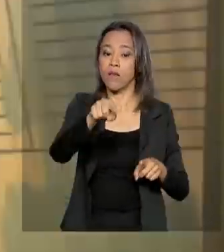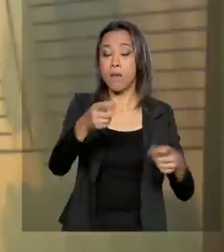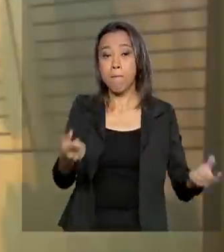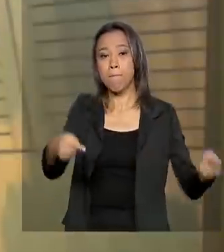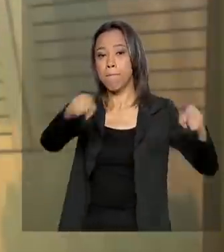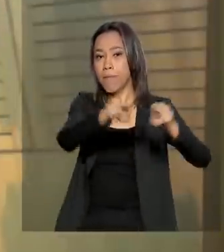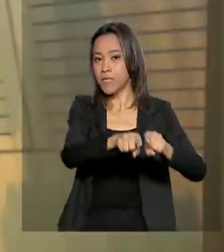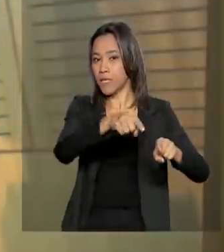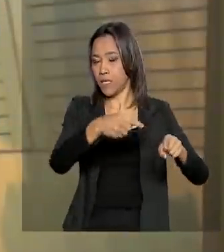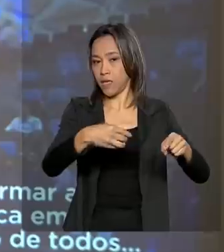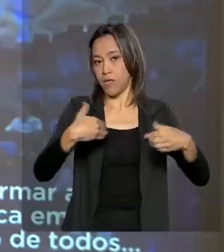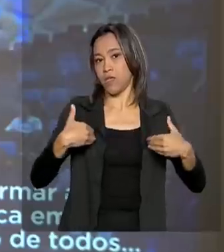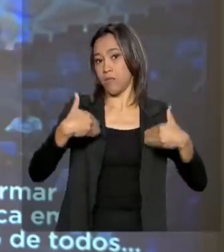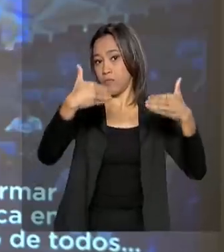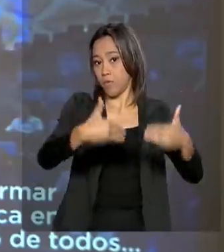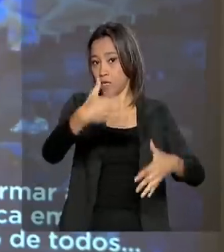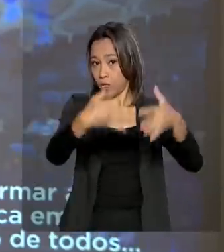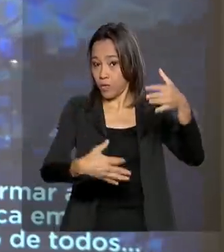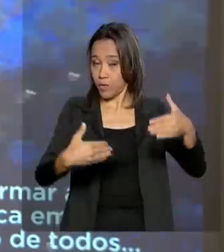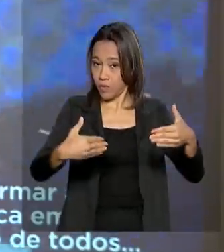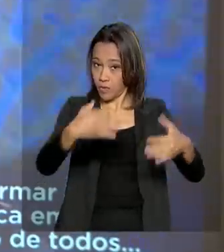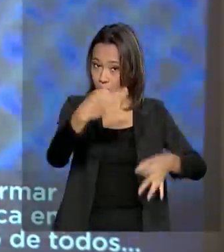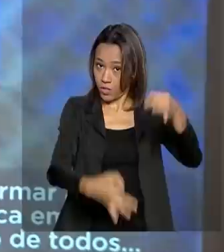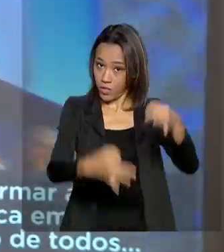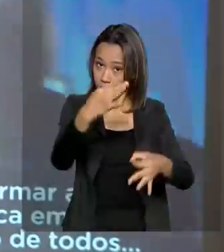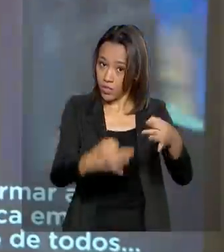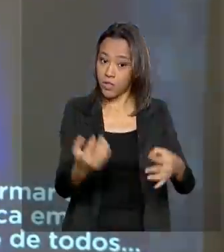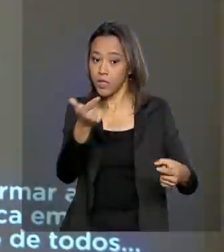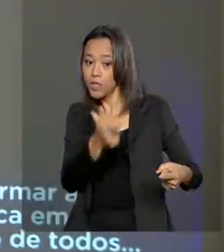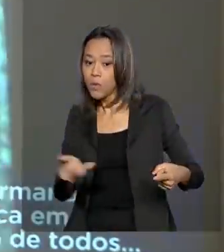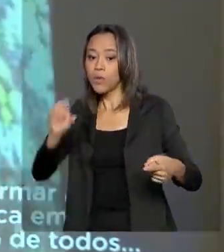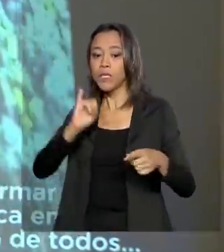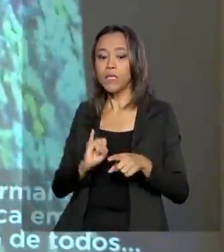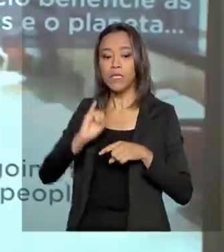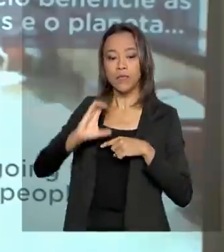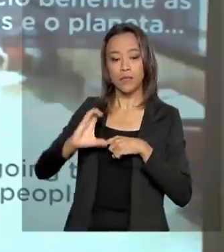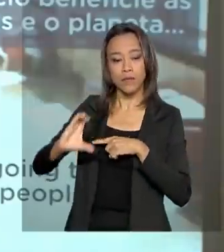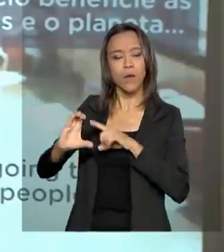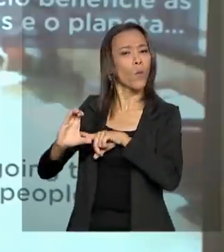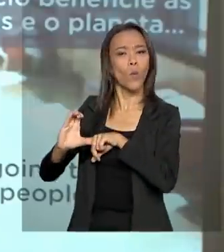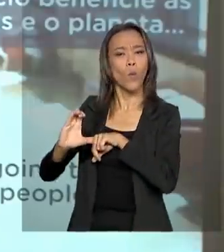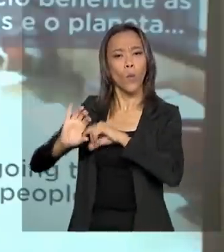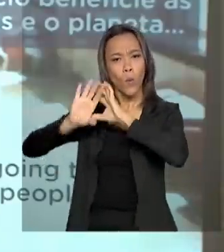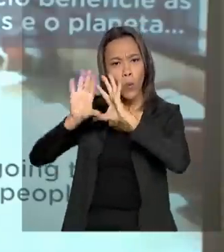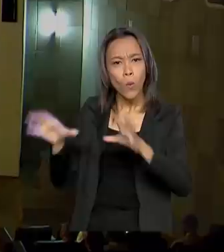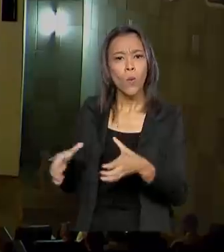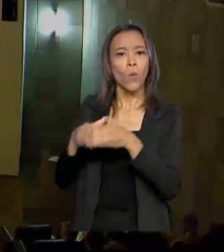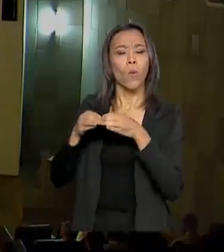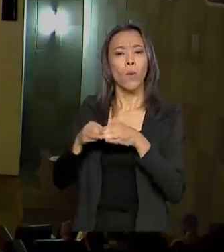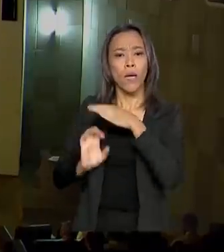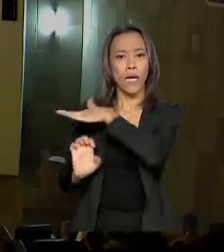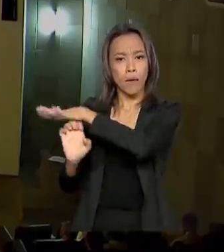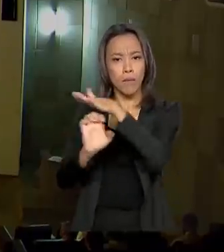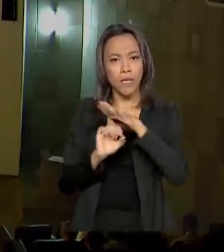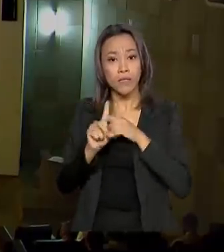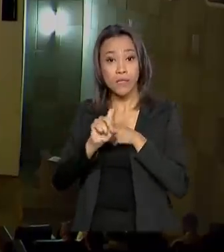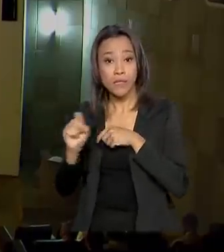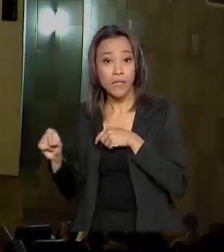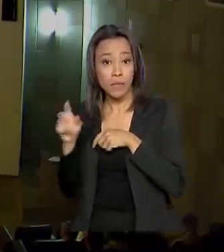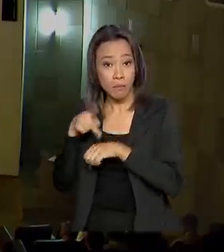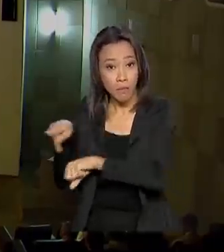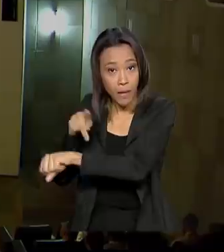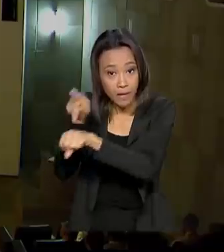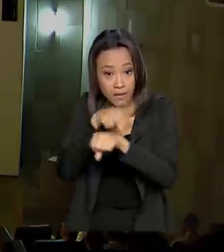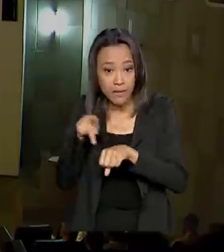o Ministério da Justiça e a Organização Internacional ICC, que reúne empresas de 100 países, pessoas físicas e